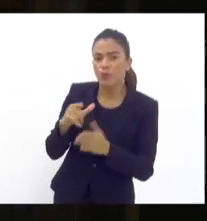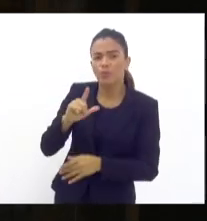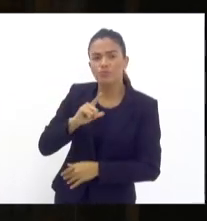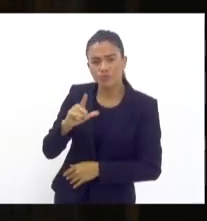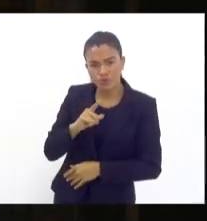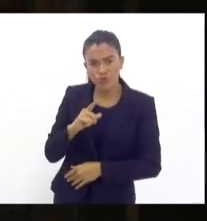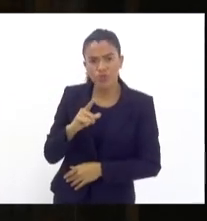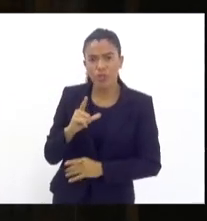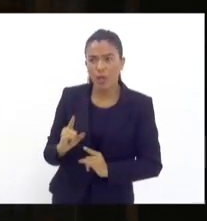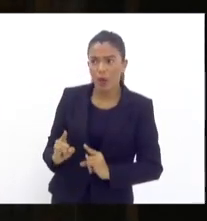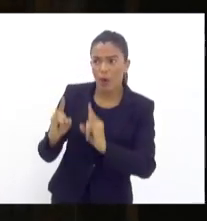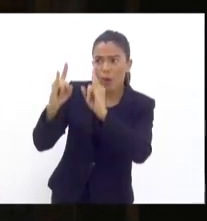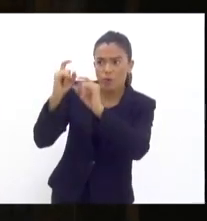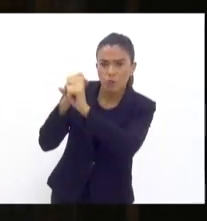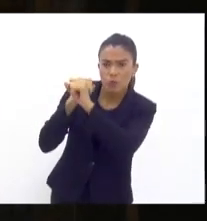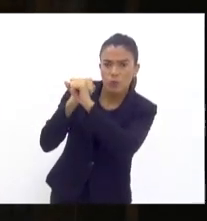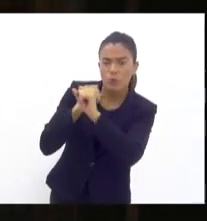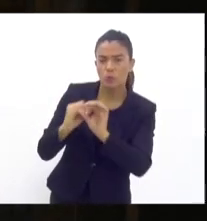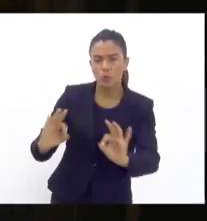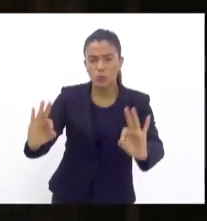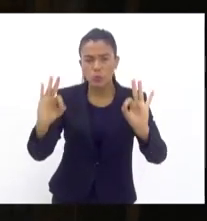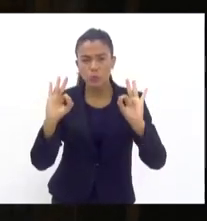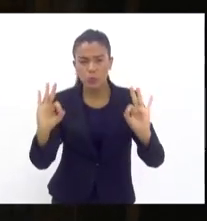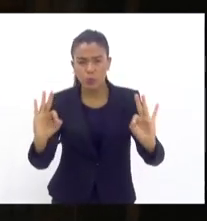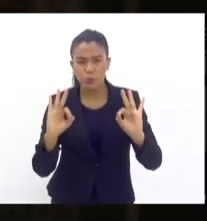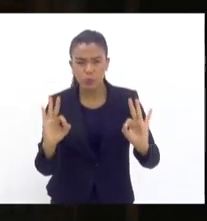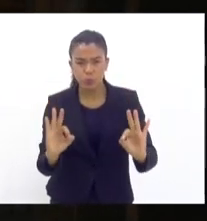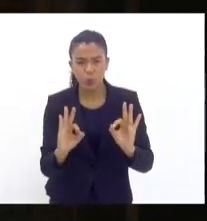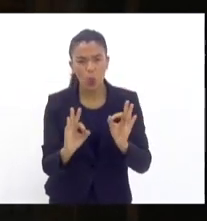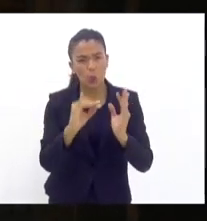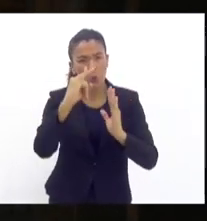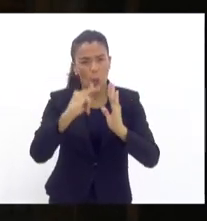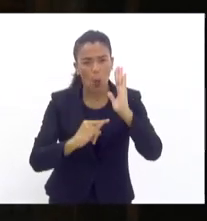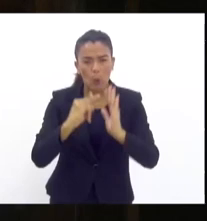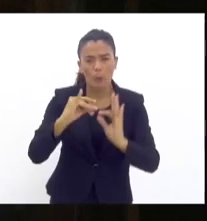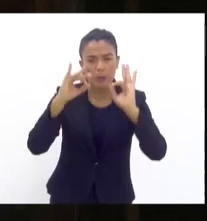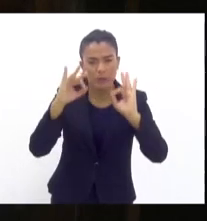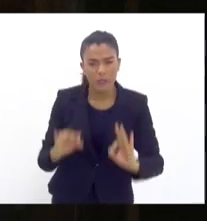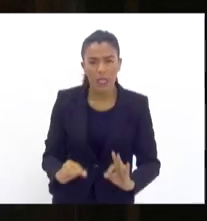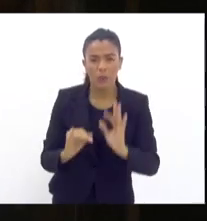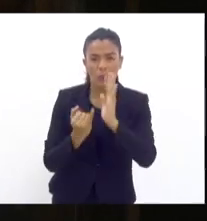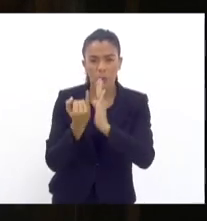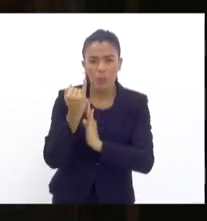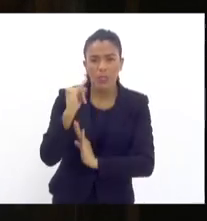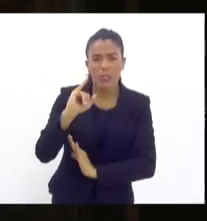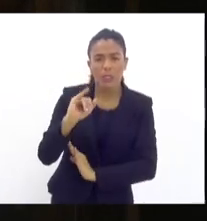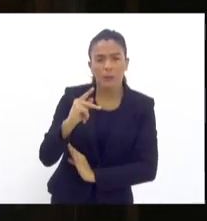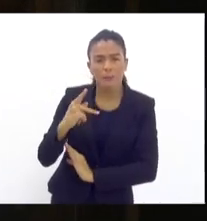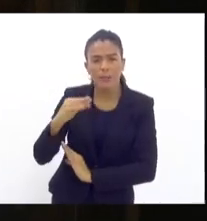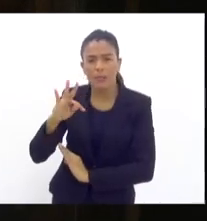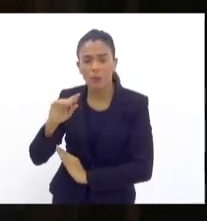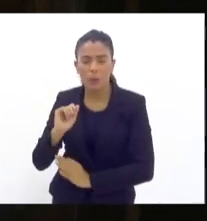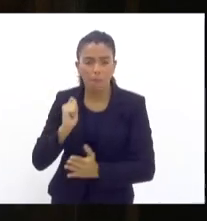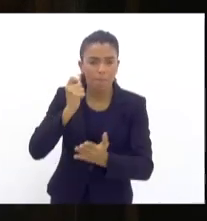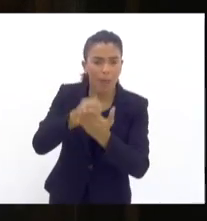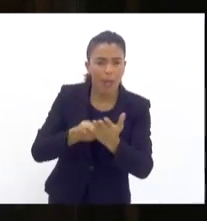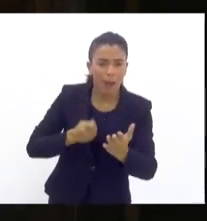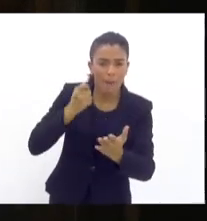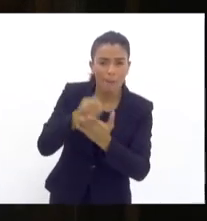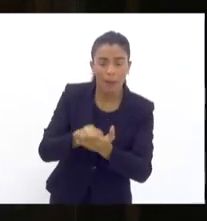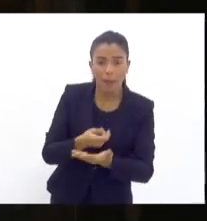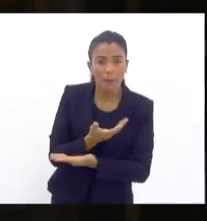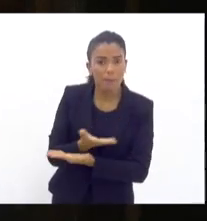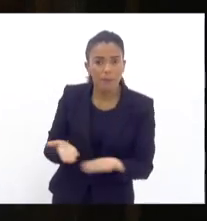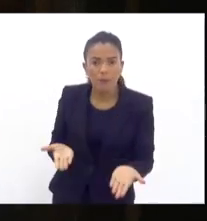construído, um prédio legalizado, recolhendo IPTU, certidões, tudo legal, ele perdeu o seu meio de